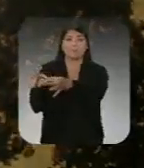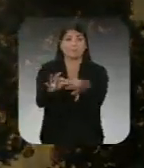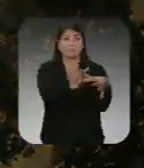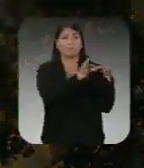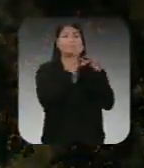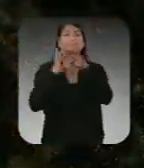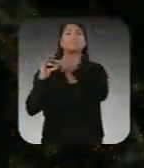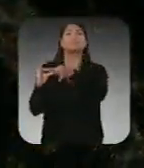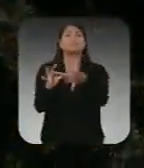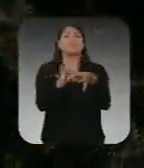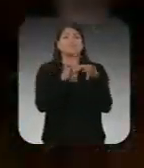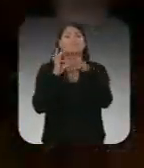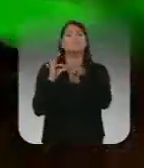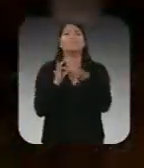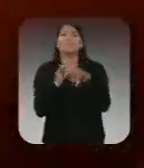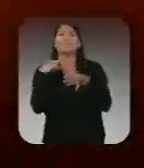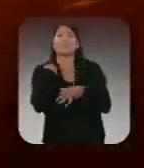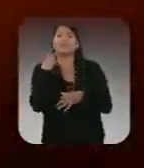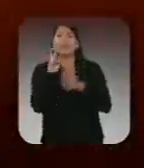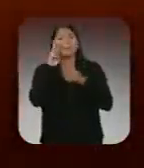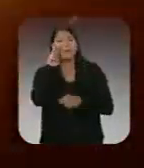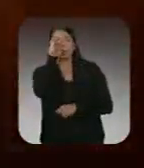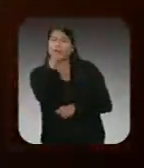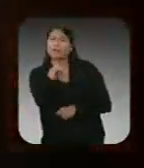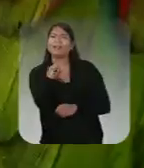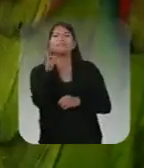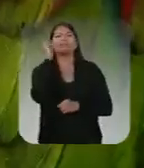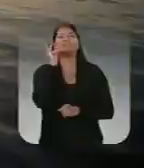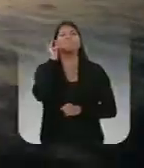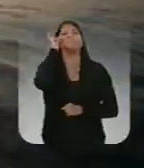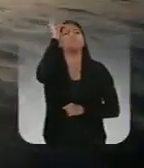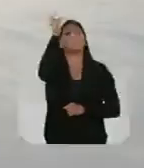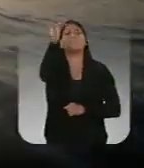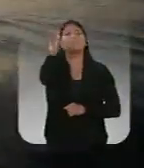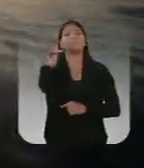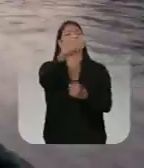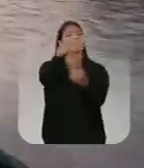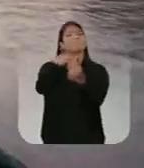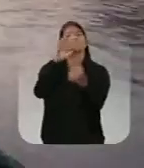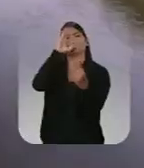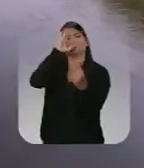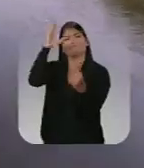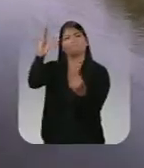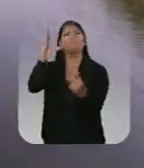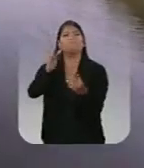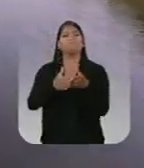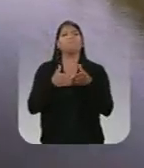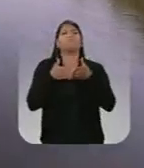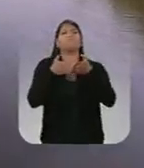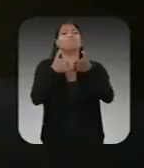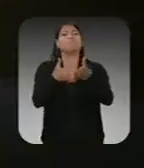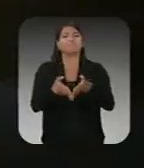somos unidos. E olhar pra frente é o que interessa. É como navegar.